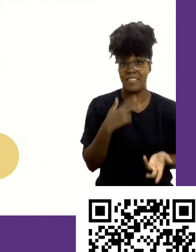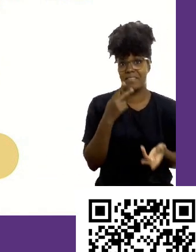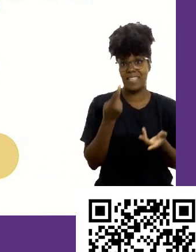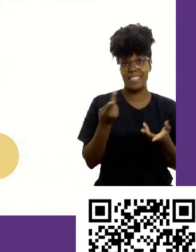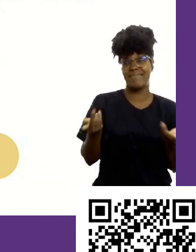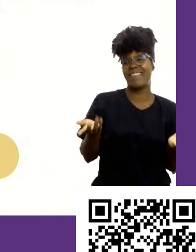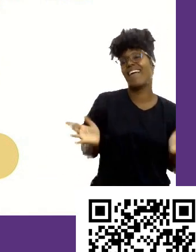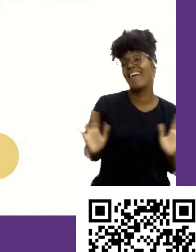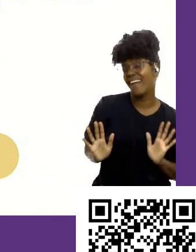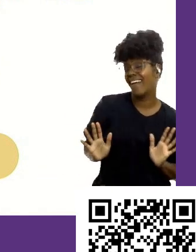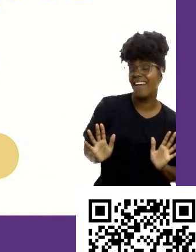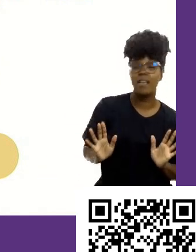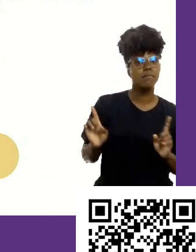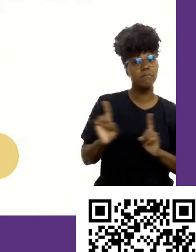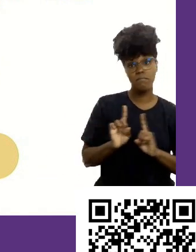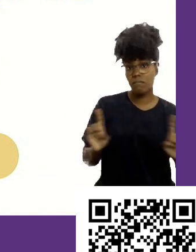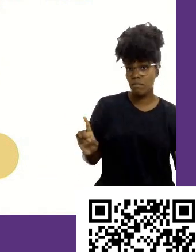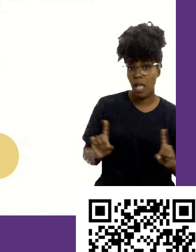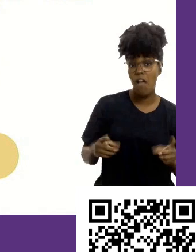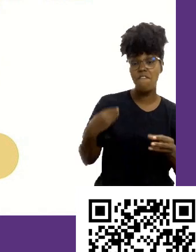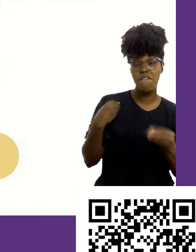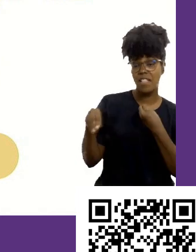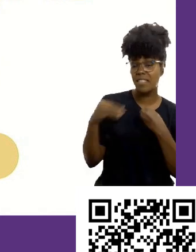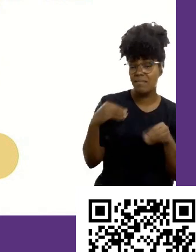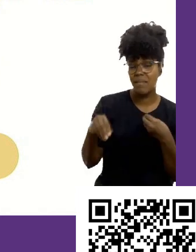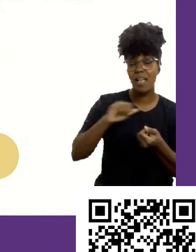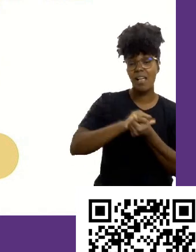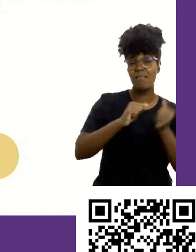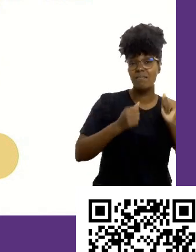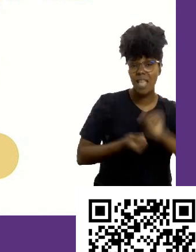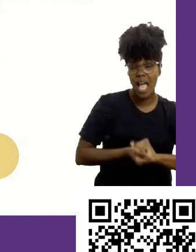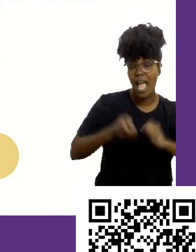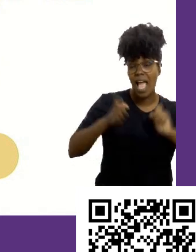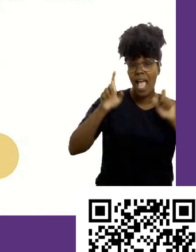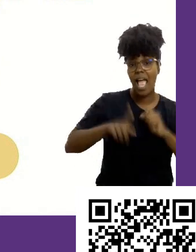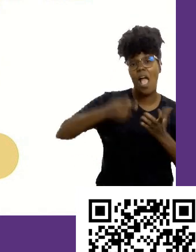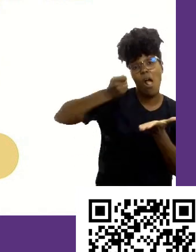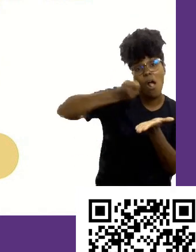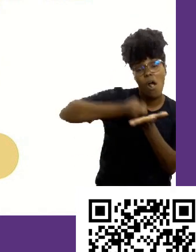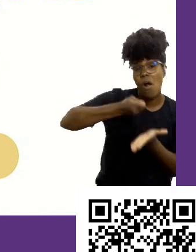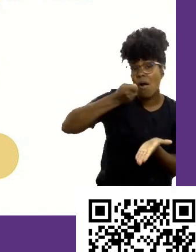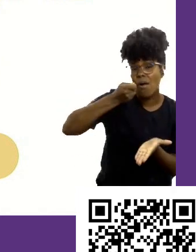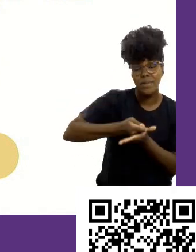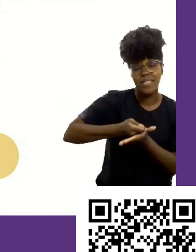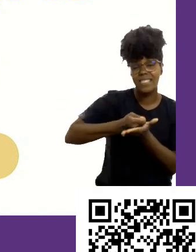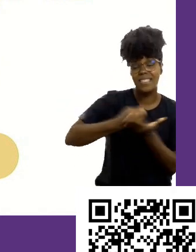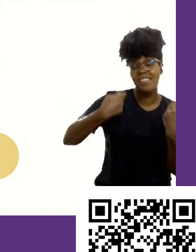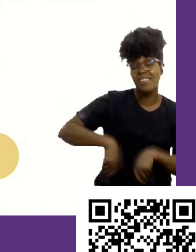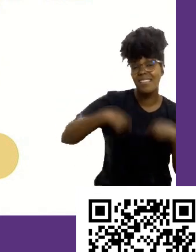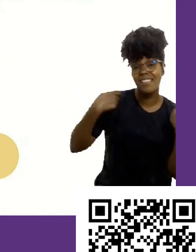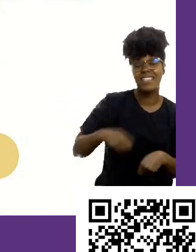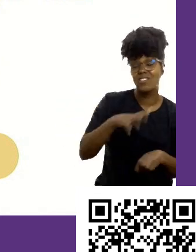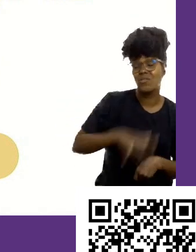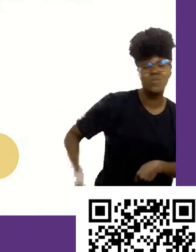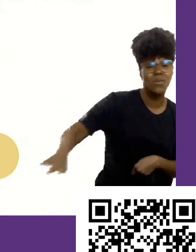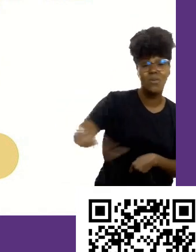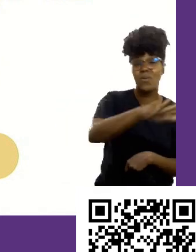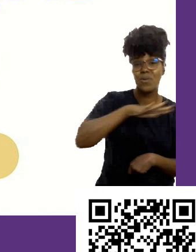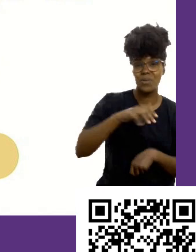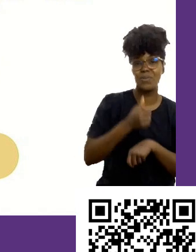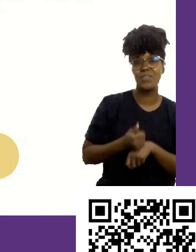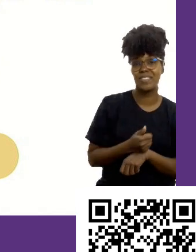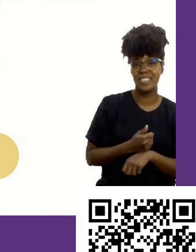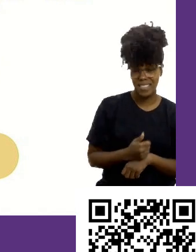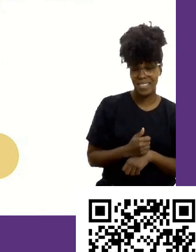me destacar porque eu sou flexível. Flexibilidade e adaptabilidade virou obrigação de todo mundo. Agora, por que essa pergunta